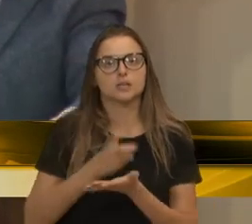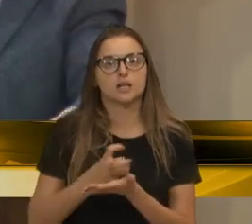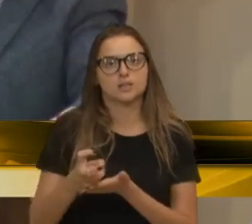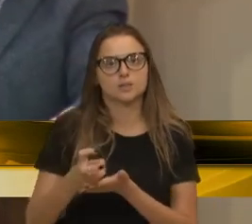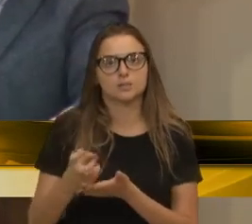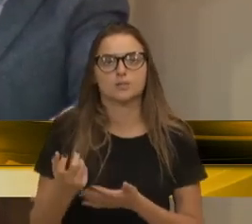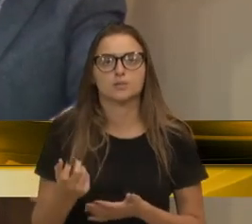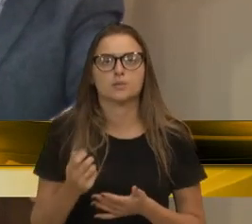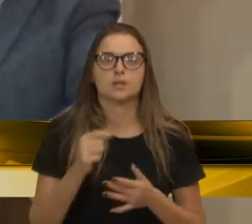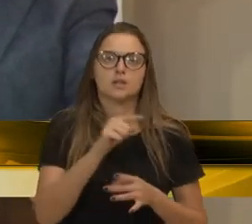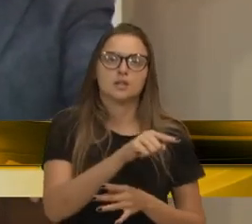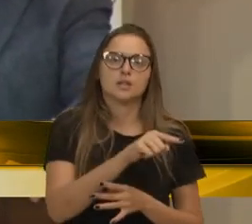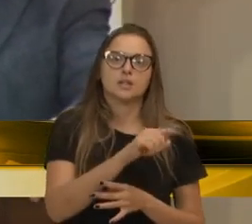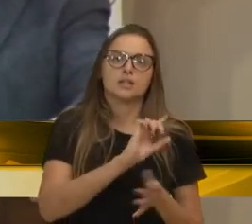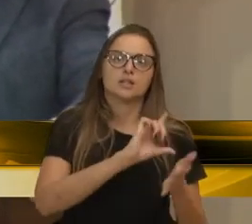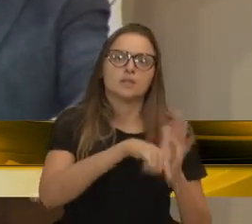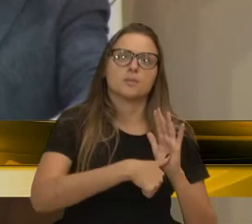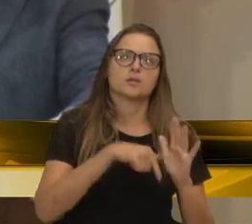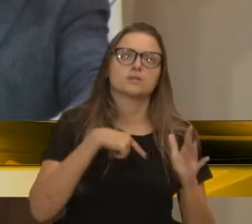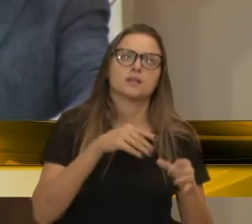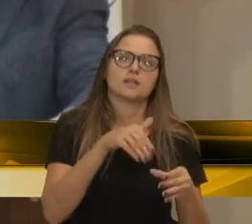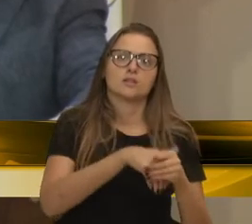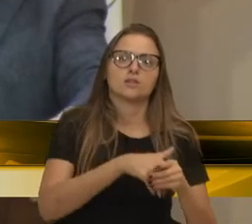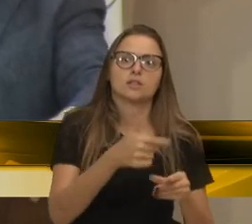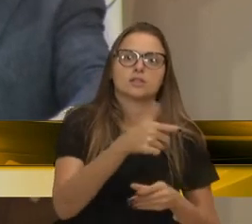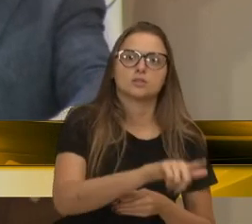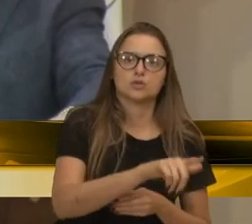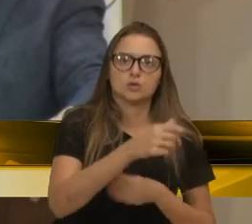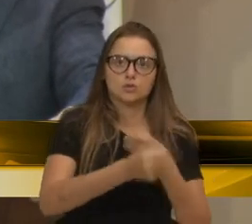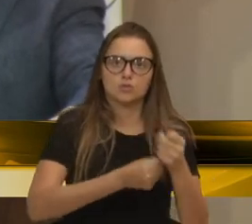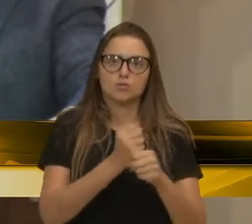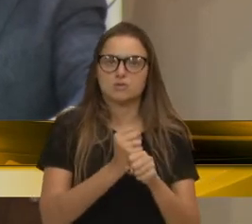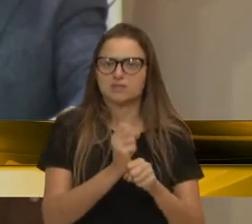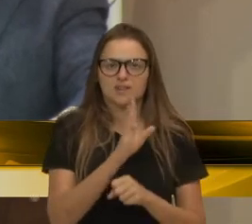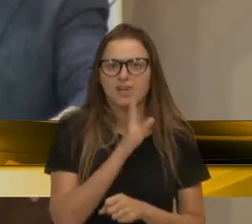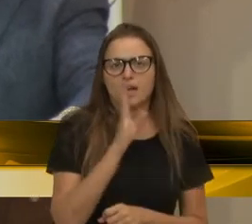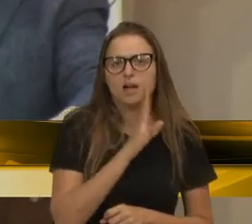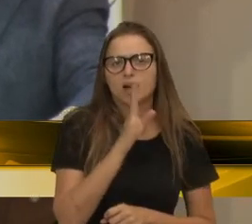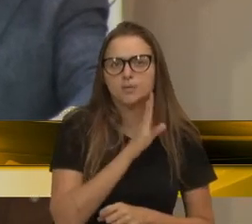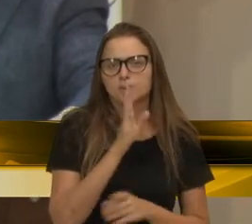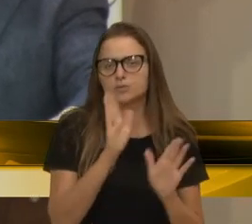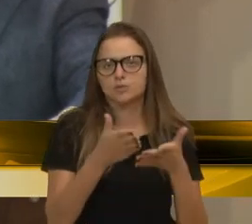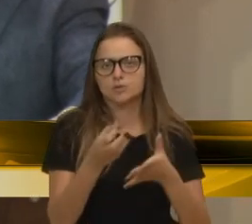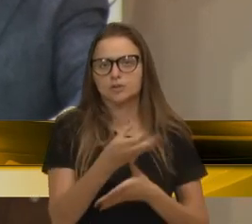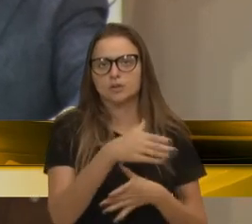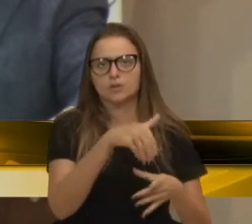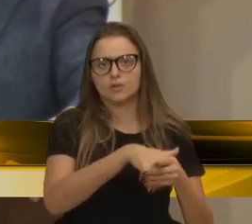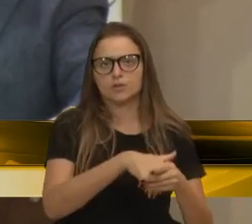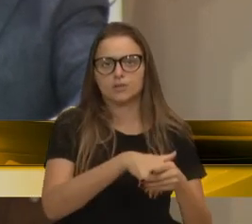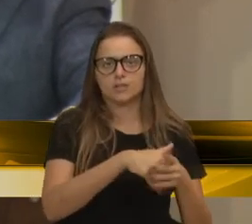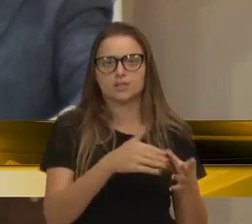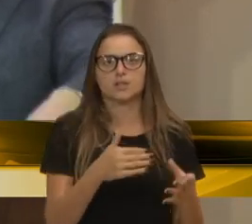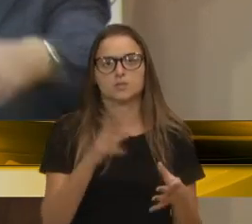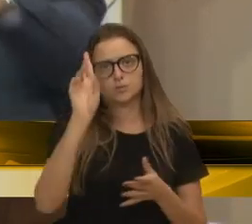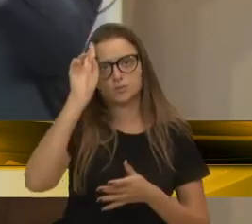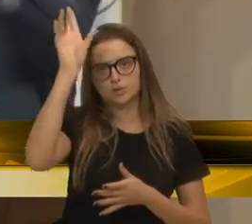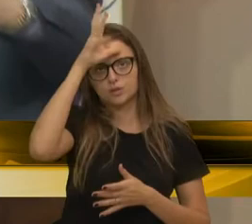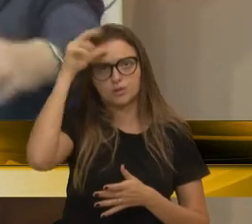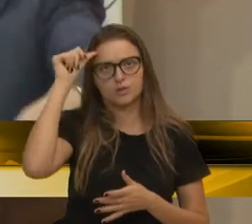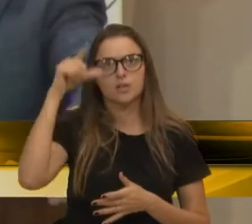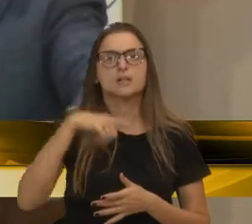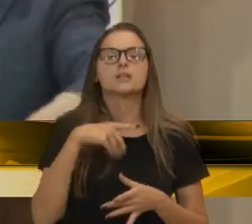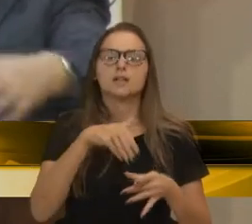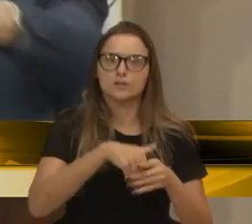do fato de que logo ali vai ter uma eleição. O ano que vem está logo ali. De fato, o ano que vem está logo ali, tem